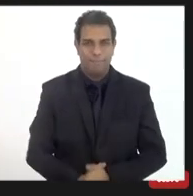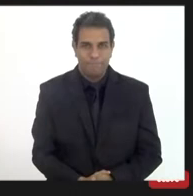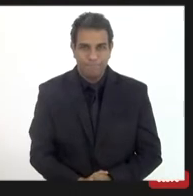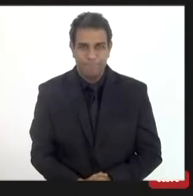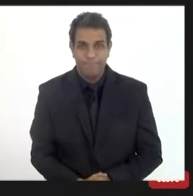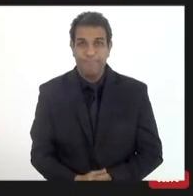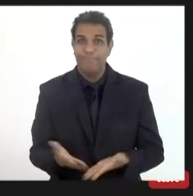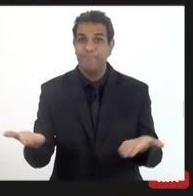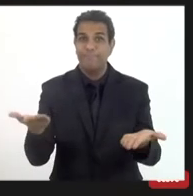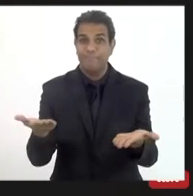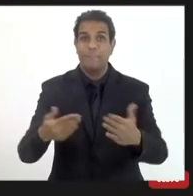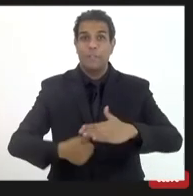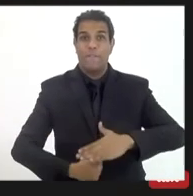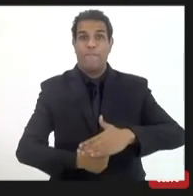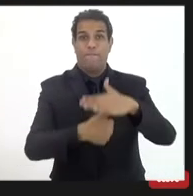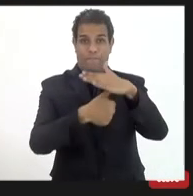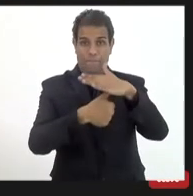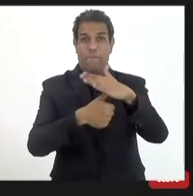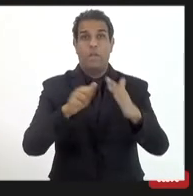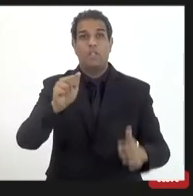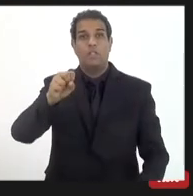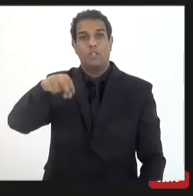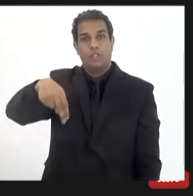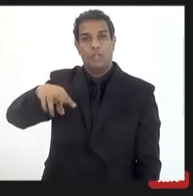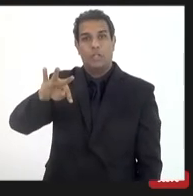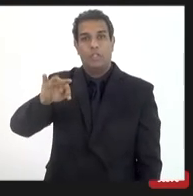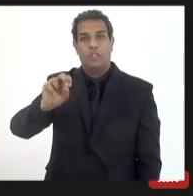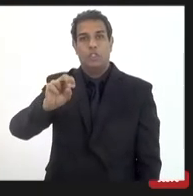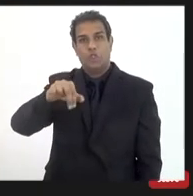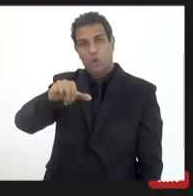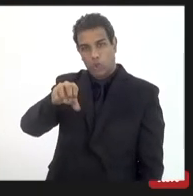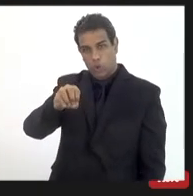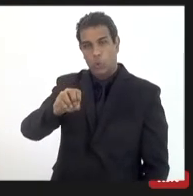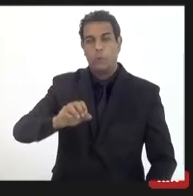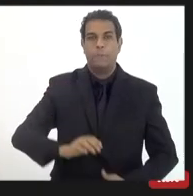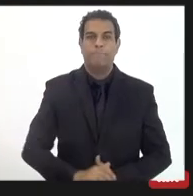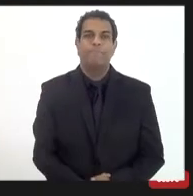o nosso reitor Antônio da Nóbrega Antônio Nóbrega por favor